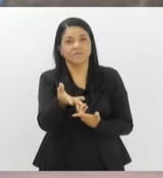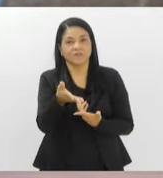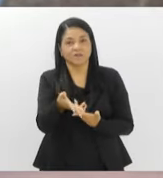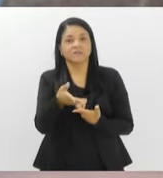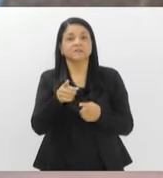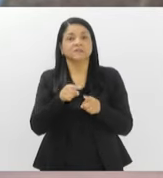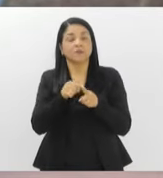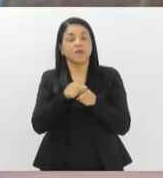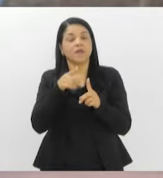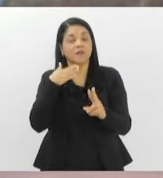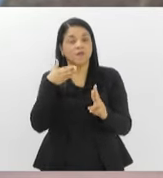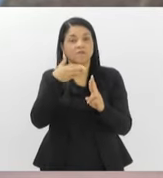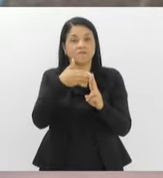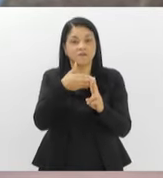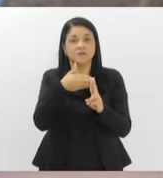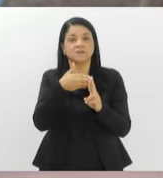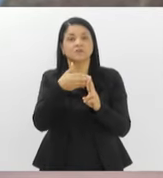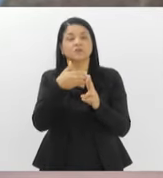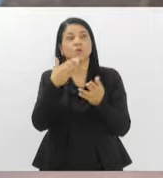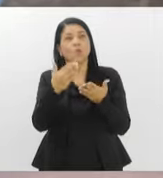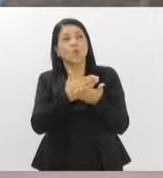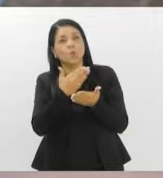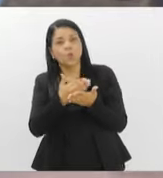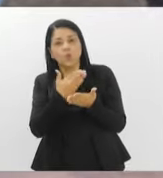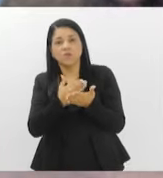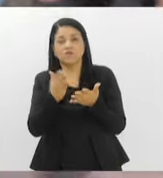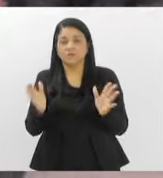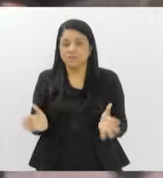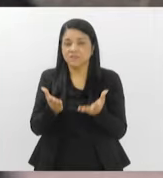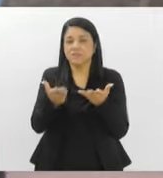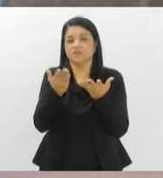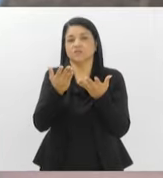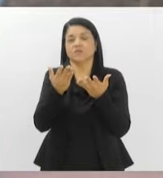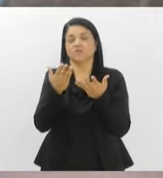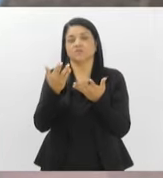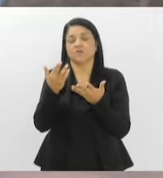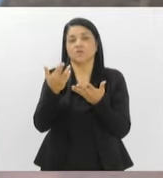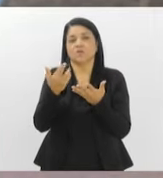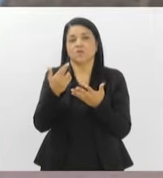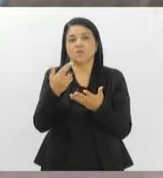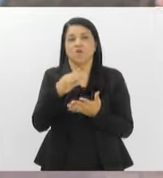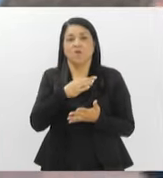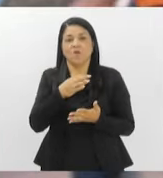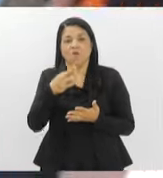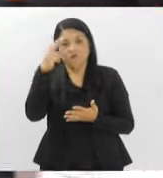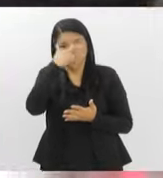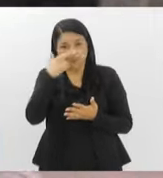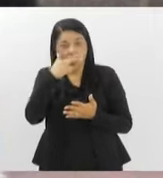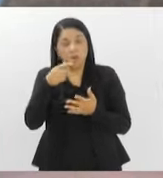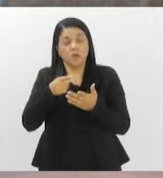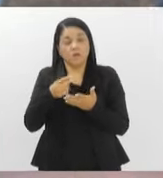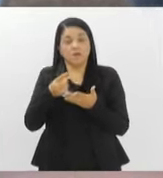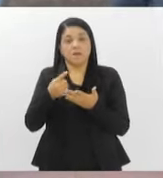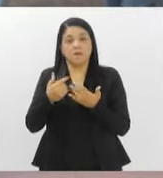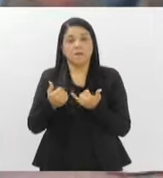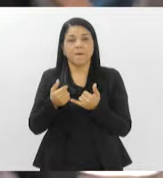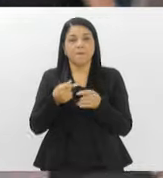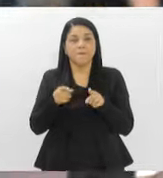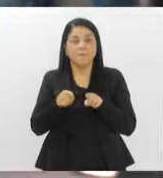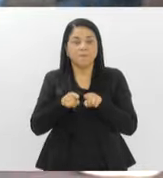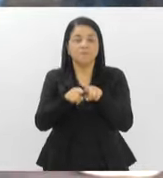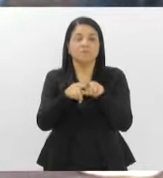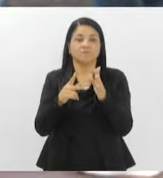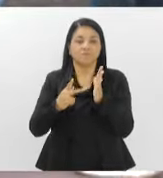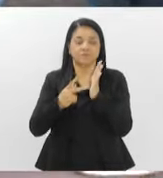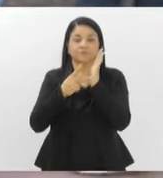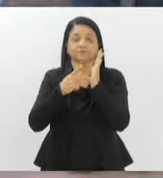diretamente ligado à nossa... Como é um livro que tem um incentivo fiscal, ele é patrocinado pela Enel, via Lei Estadual de Científico à